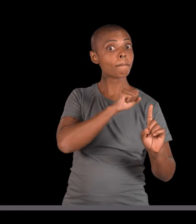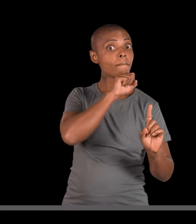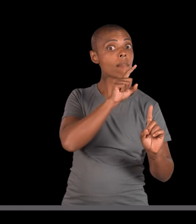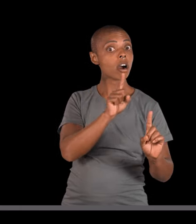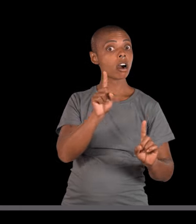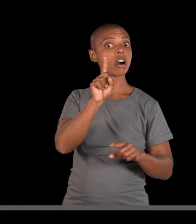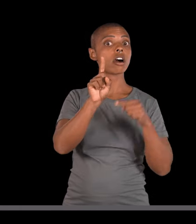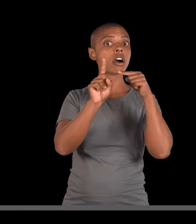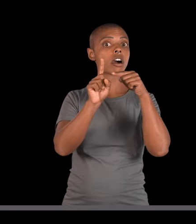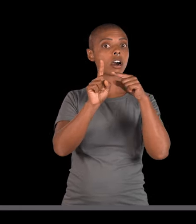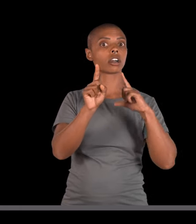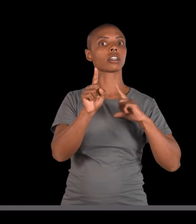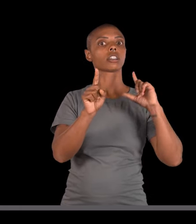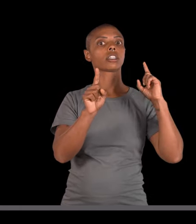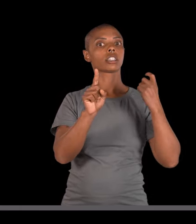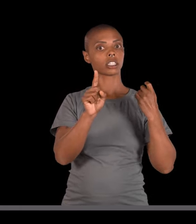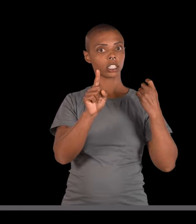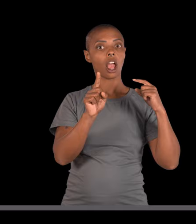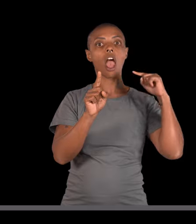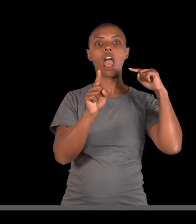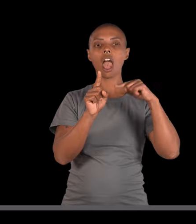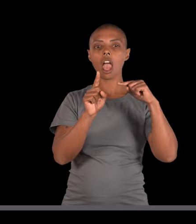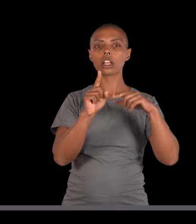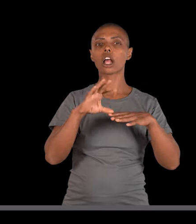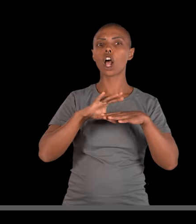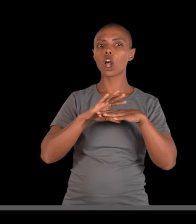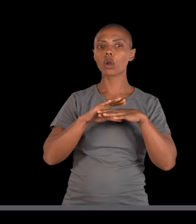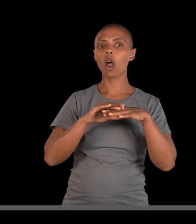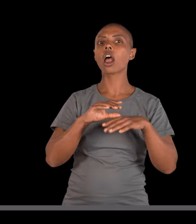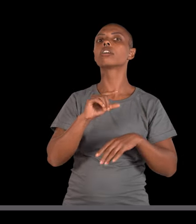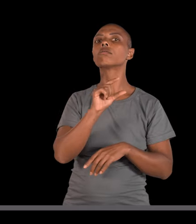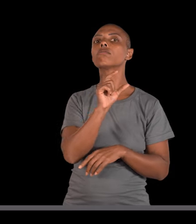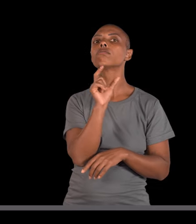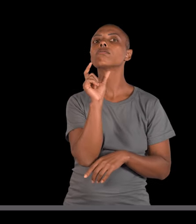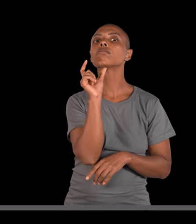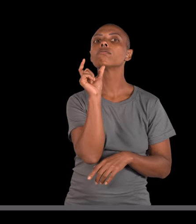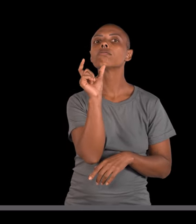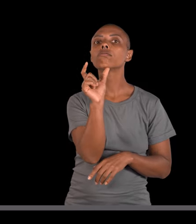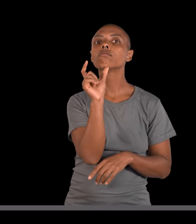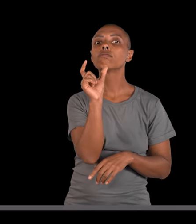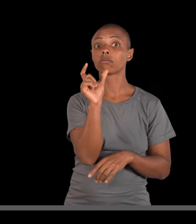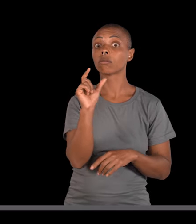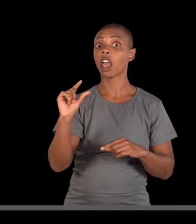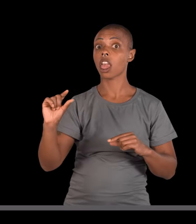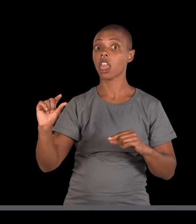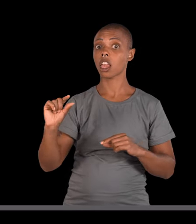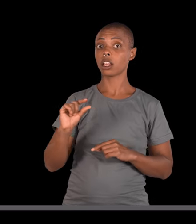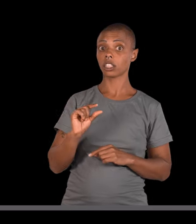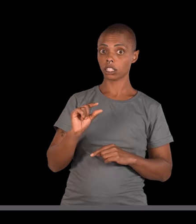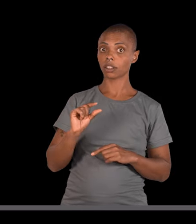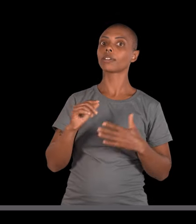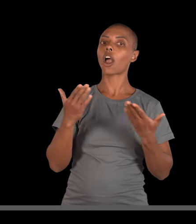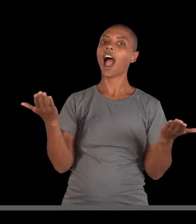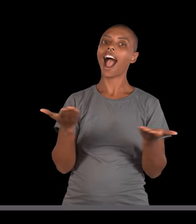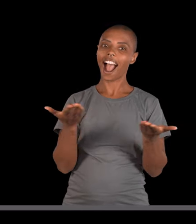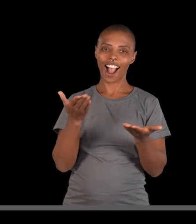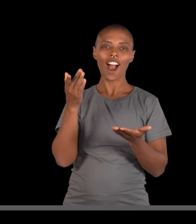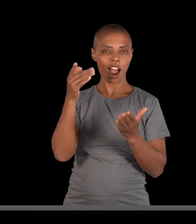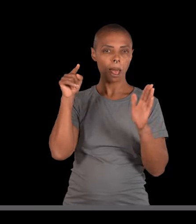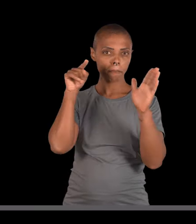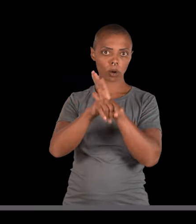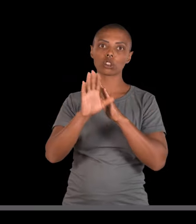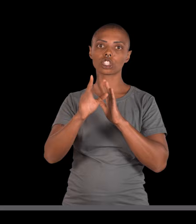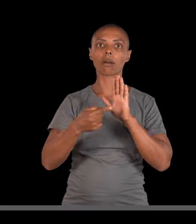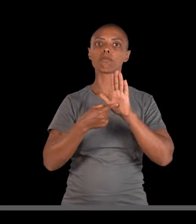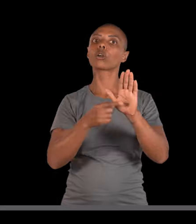fibrose cística, uma doença autossômica recessiva, o problema agora